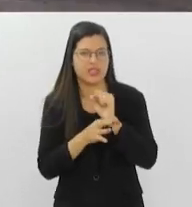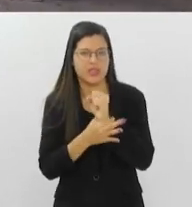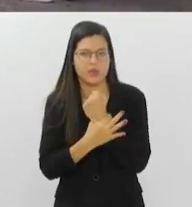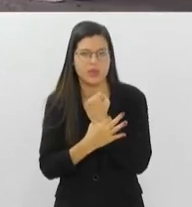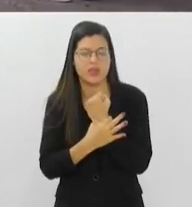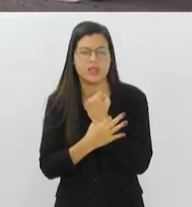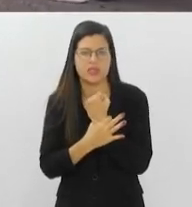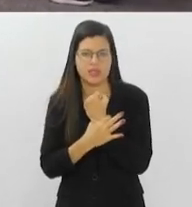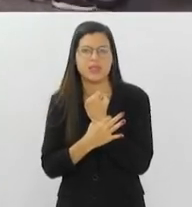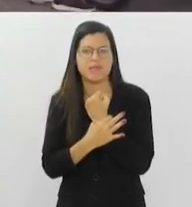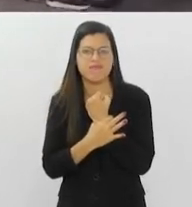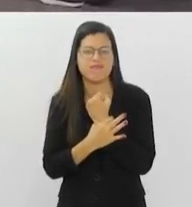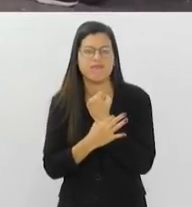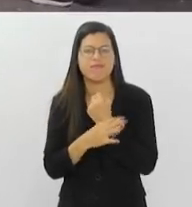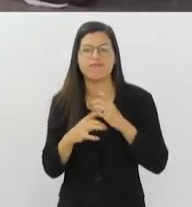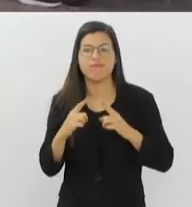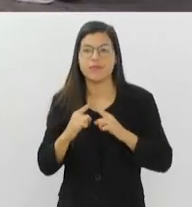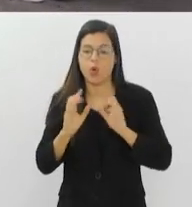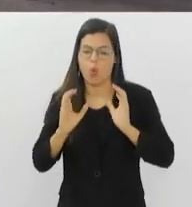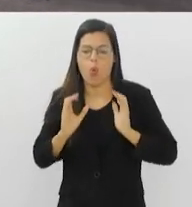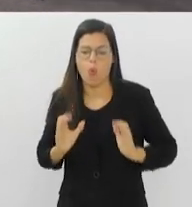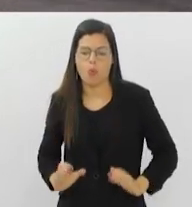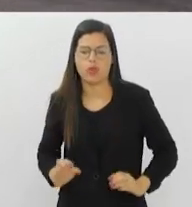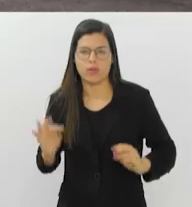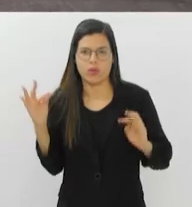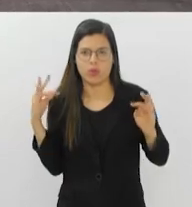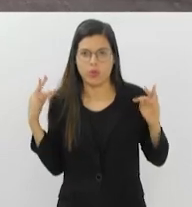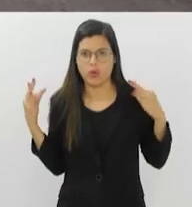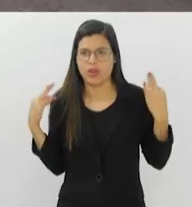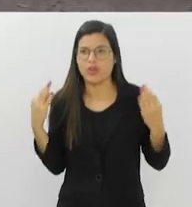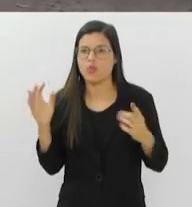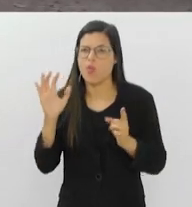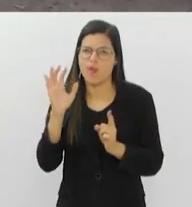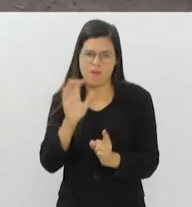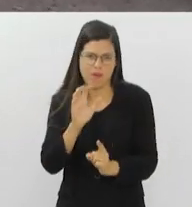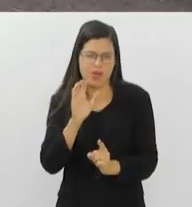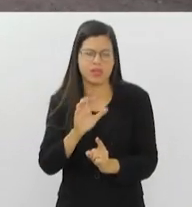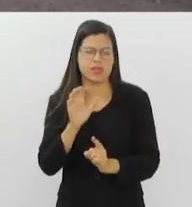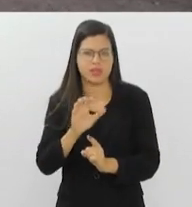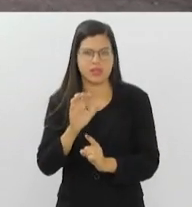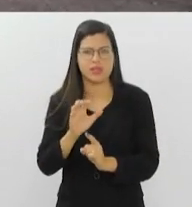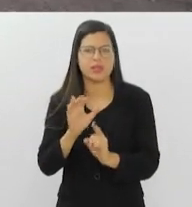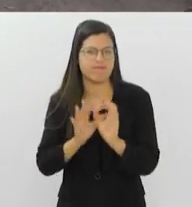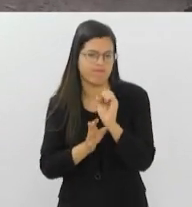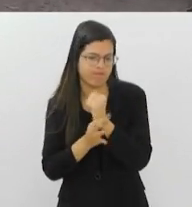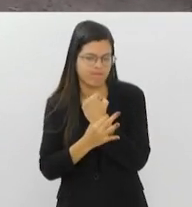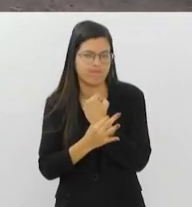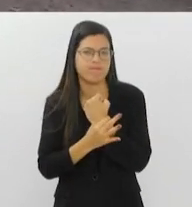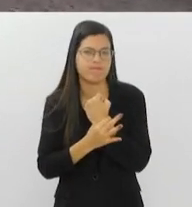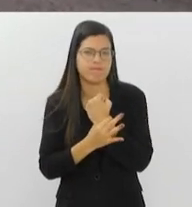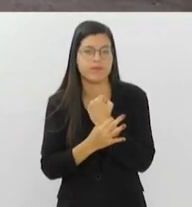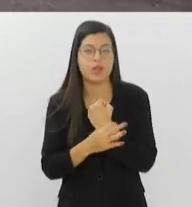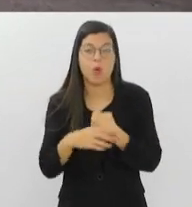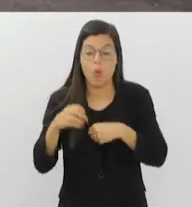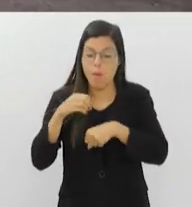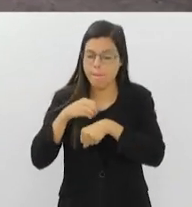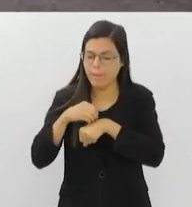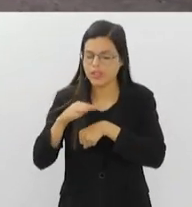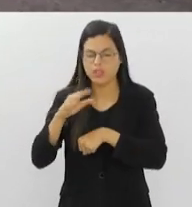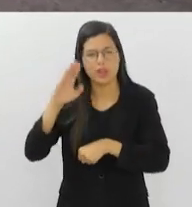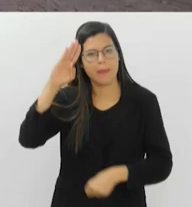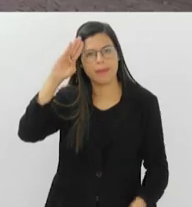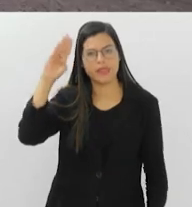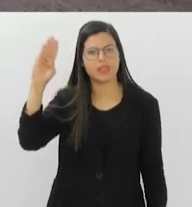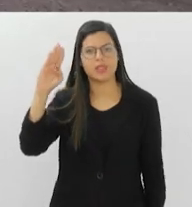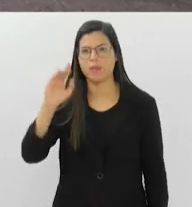mas o comportamento do turista influencia muito nisso. Então, existe uma dica principal